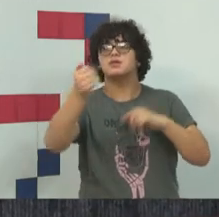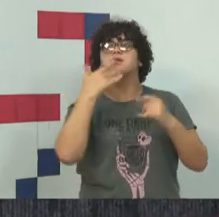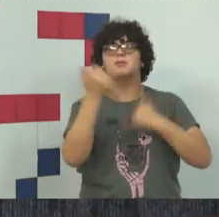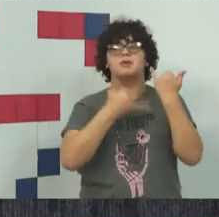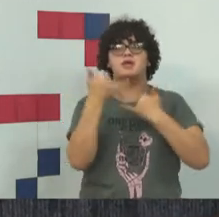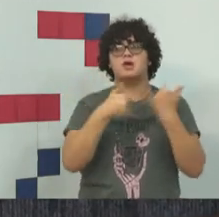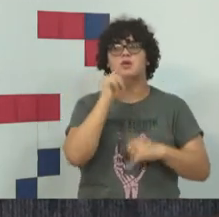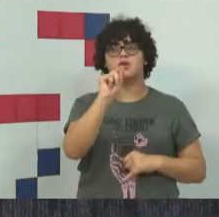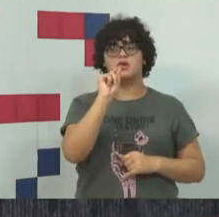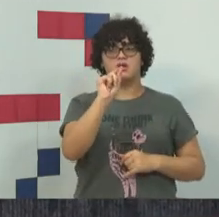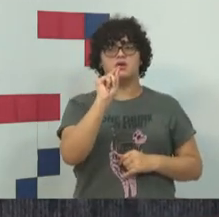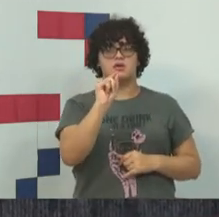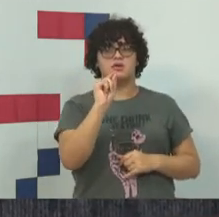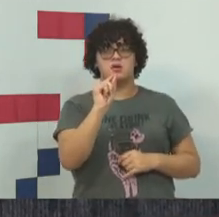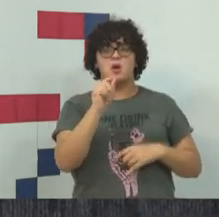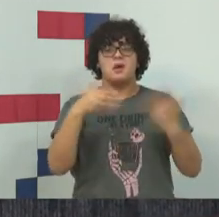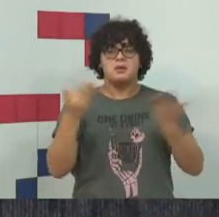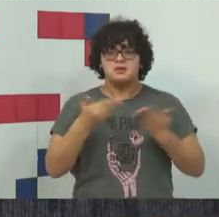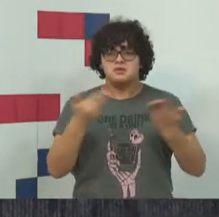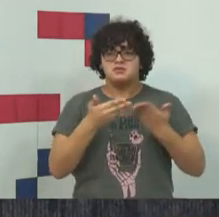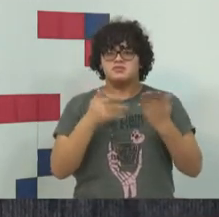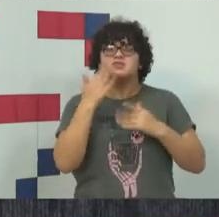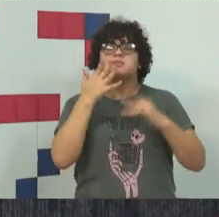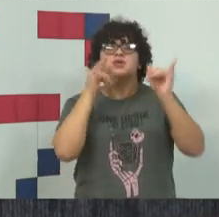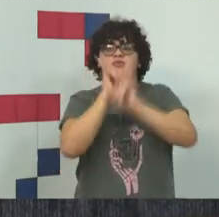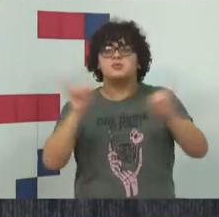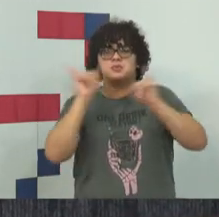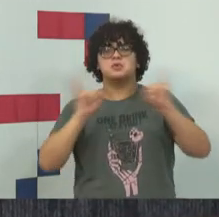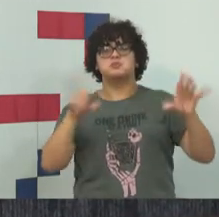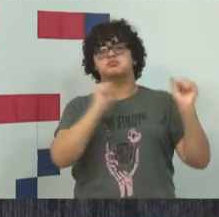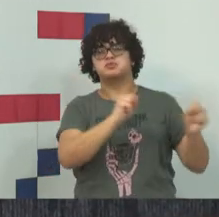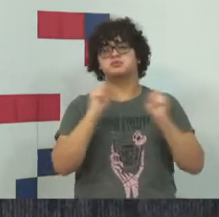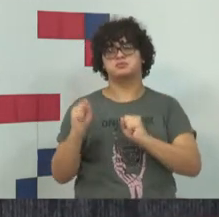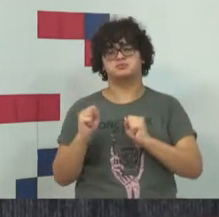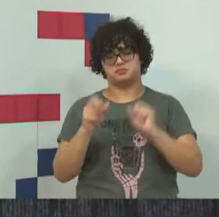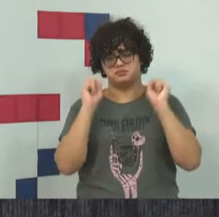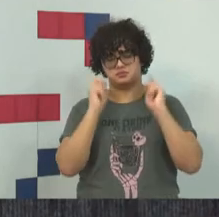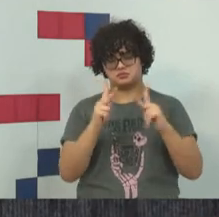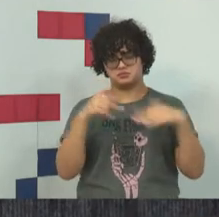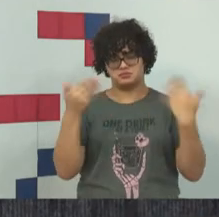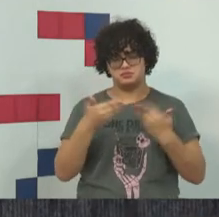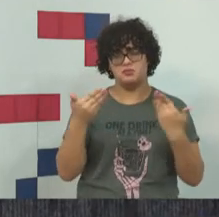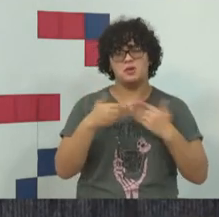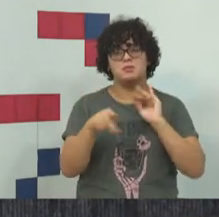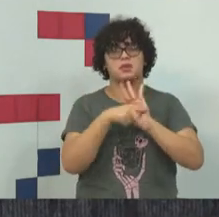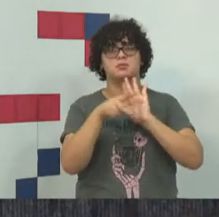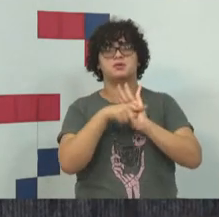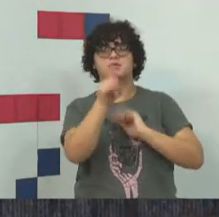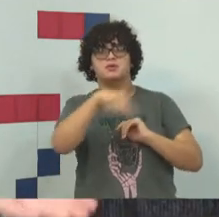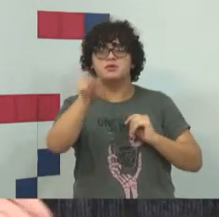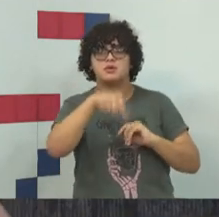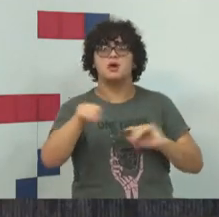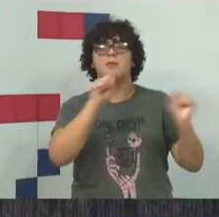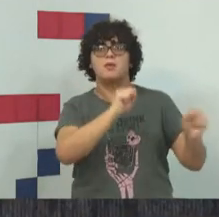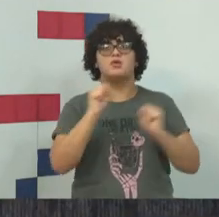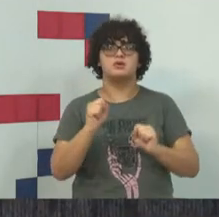frase. A gente fala que informação é poder. Pois bem, informação sobre você é poder sobre você.